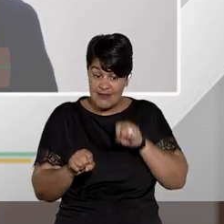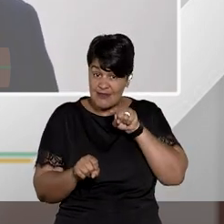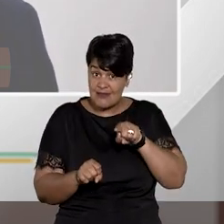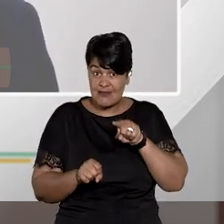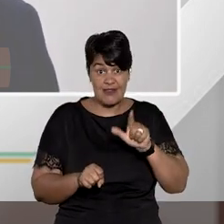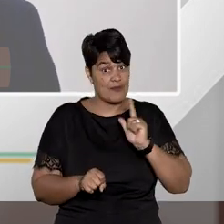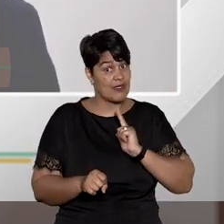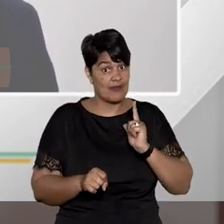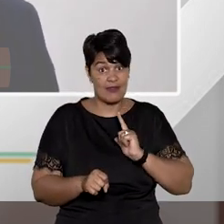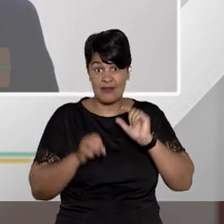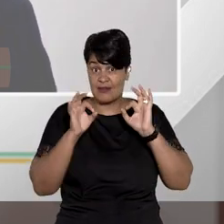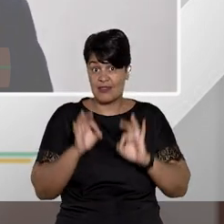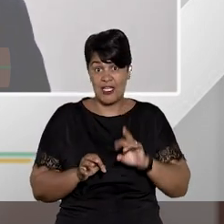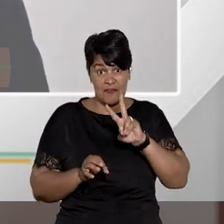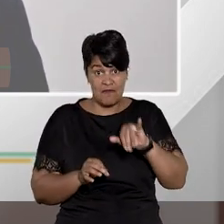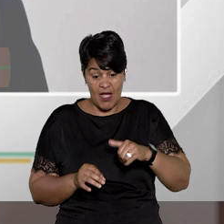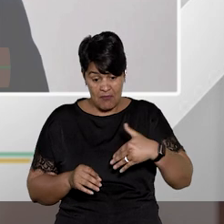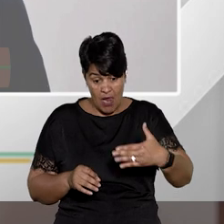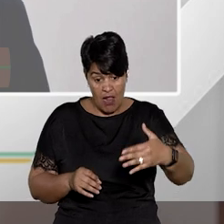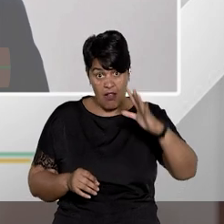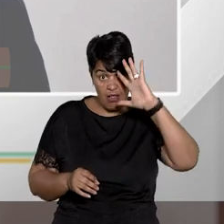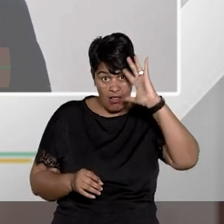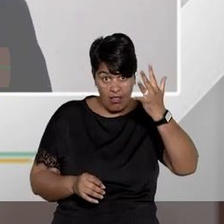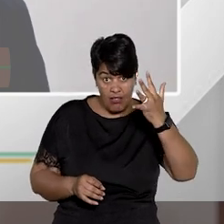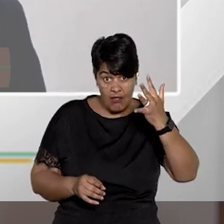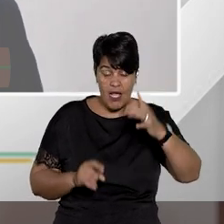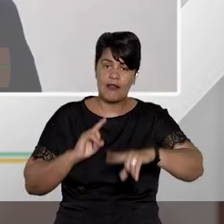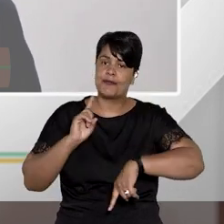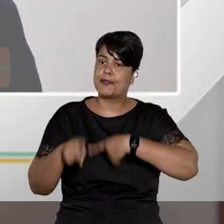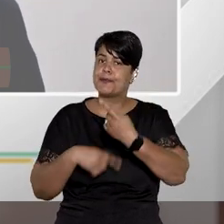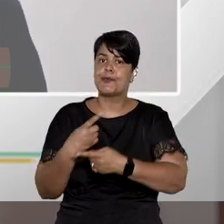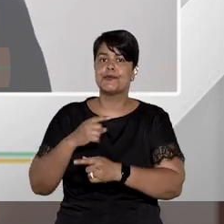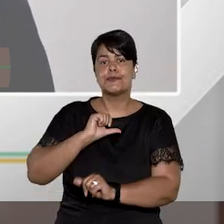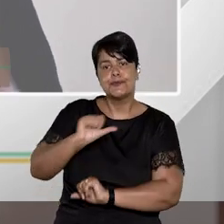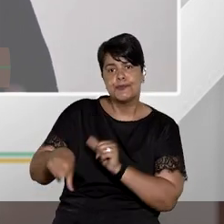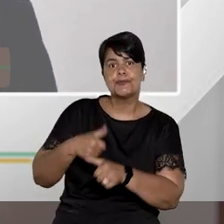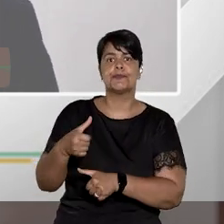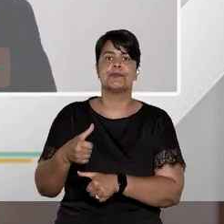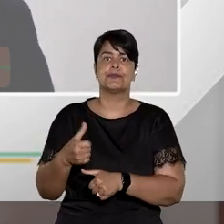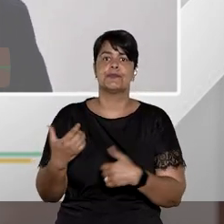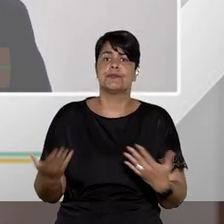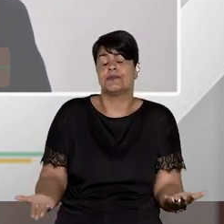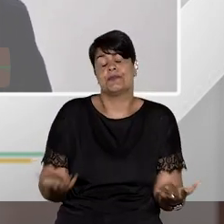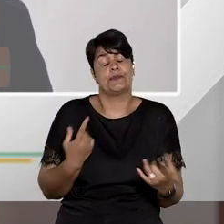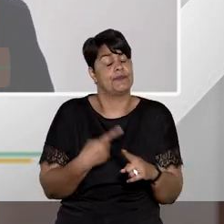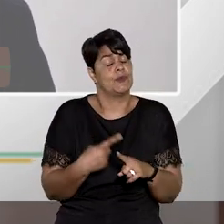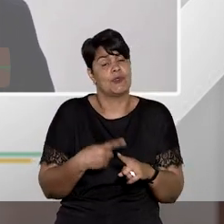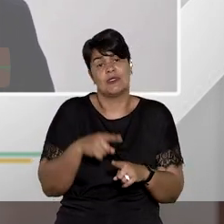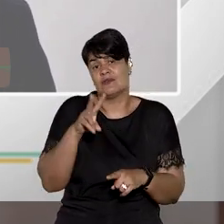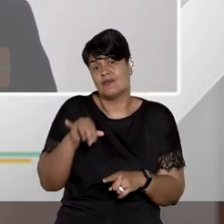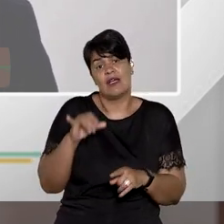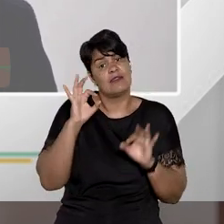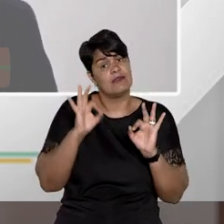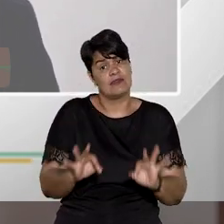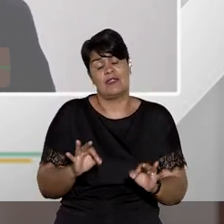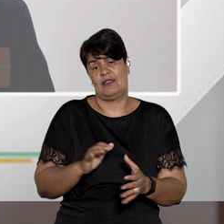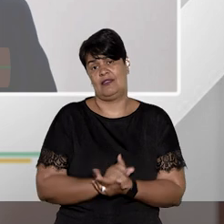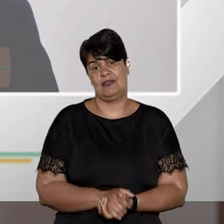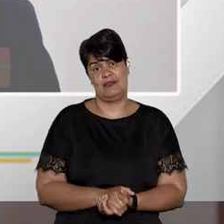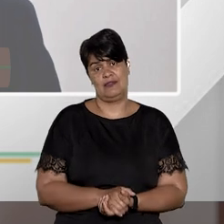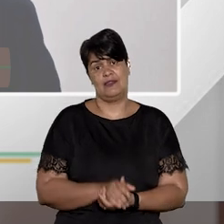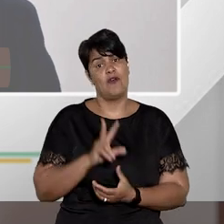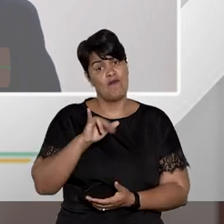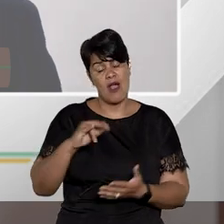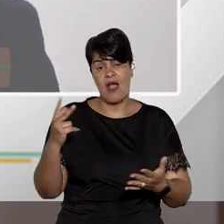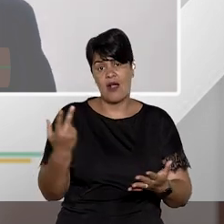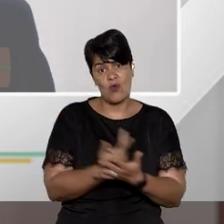você dar uma decisão que vai ser reformada só por birra porque você sabe que vai ser reformada você está gerando um